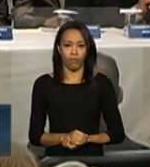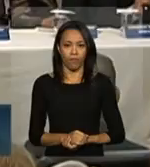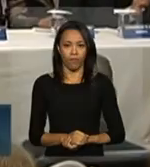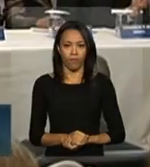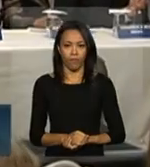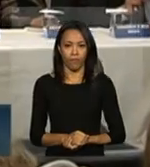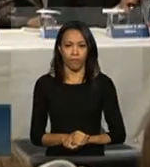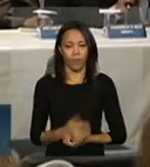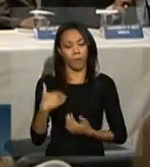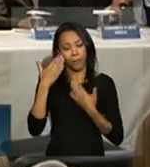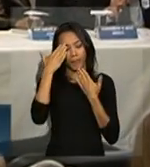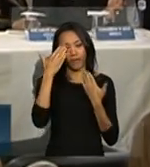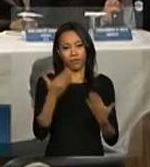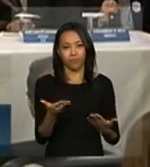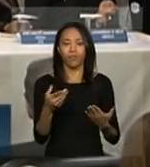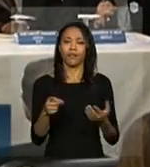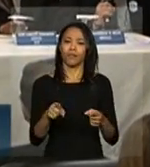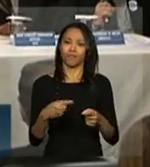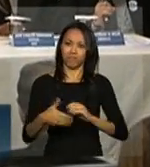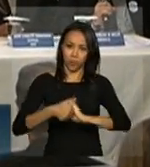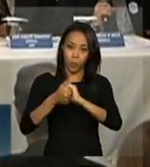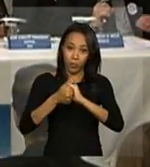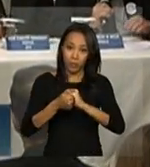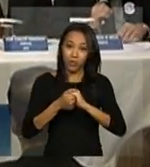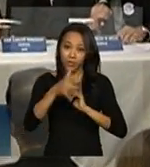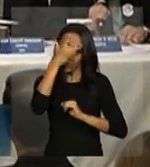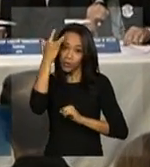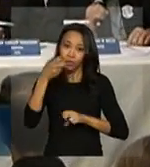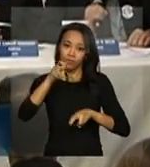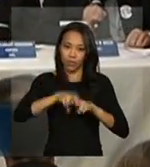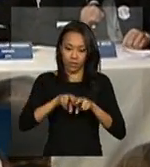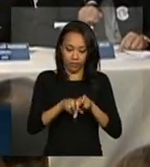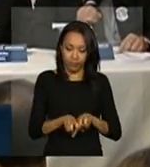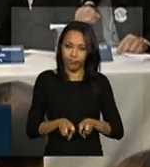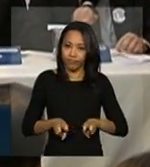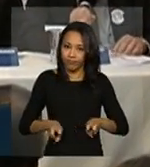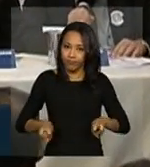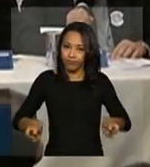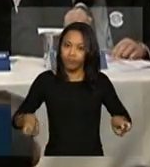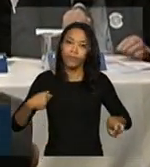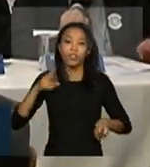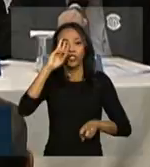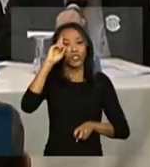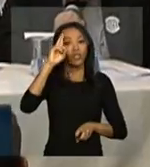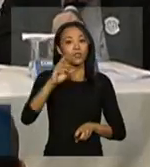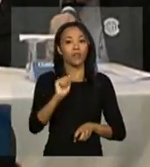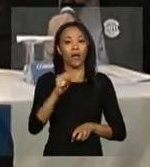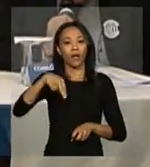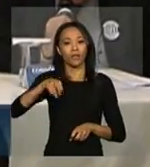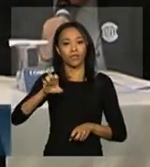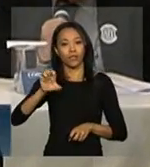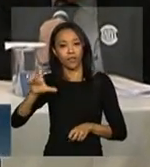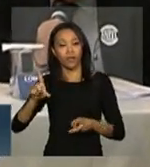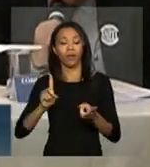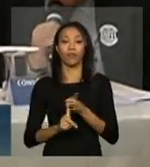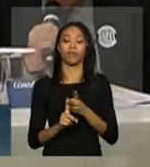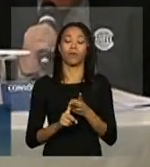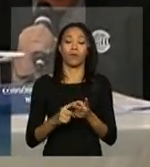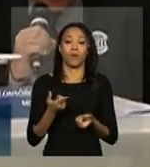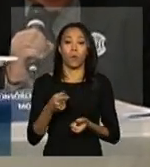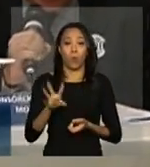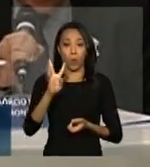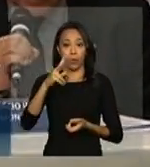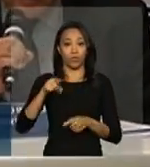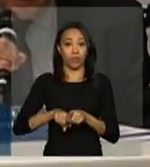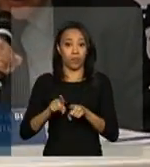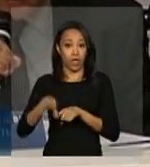Muito obrigado. Em primeiro lugar, cumprimento aqui os membros da mesa, os diretores da ANEL, Pepitone, Jorosa, Reive, o